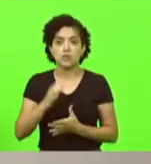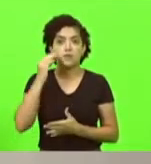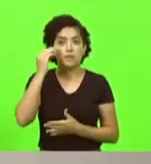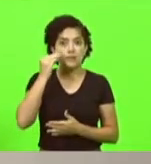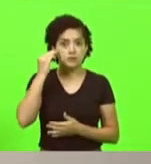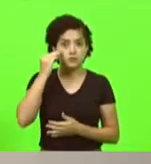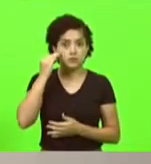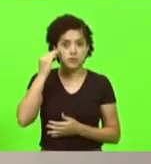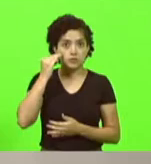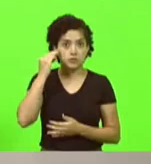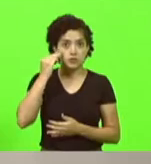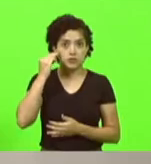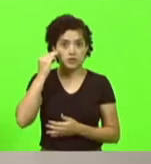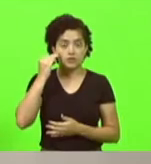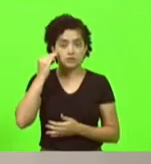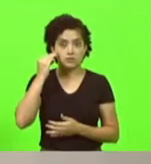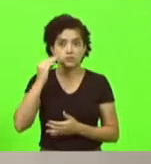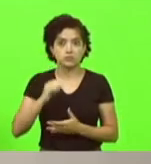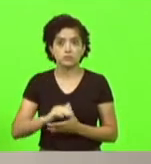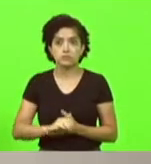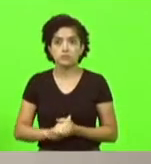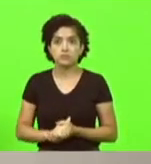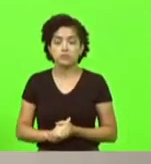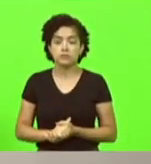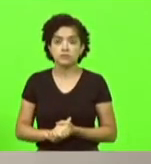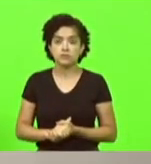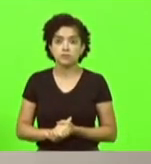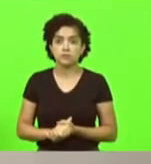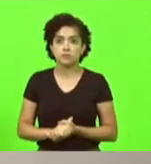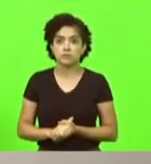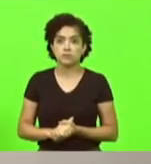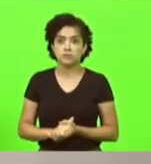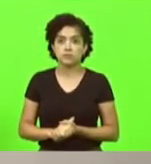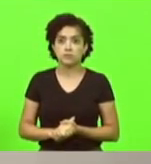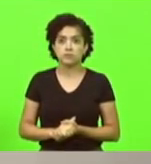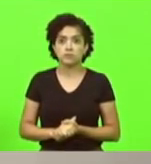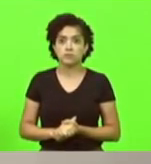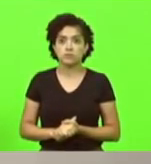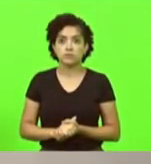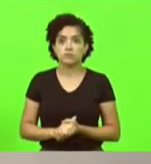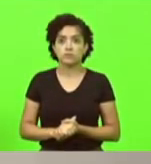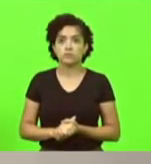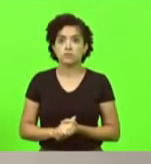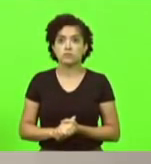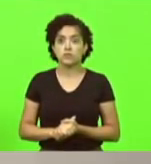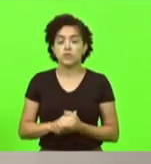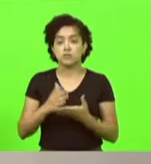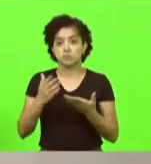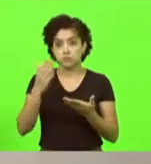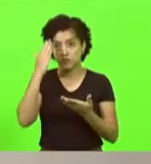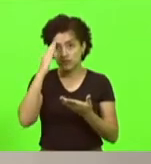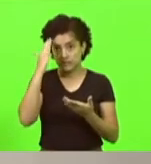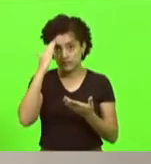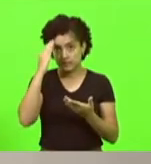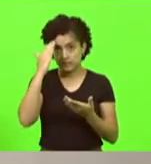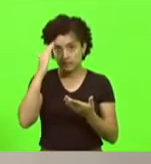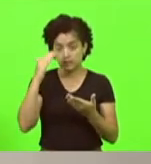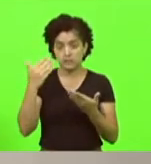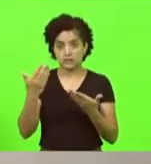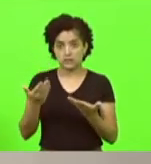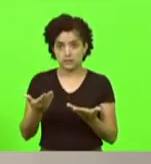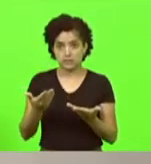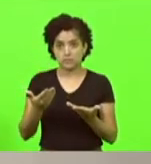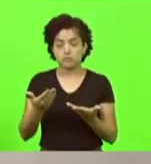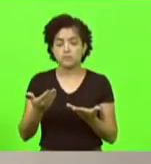para que pudessem me entender. E eu gostaria de